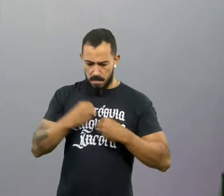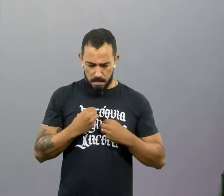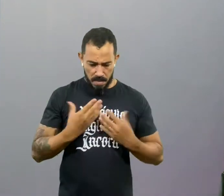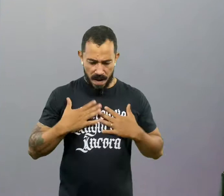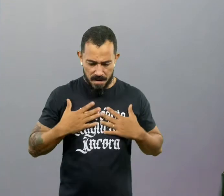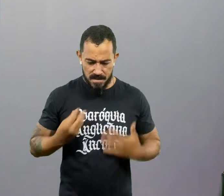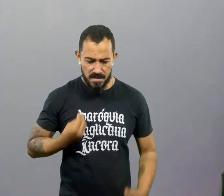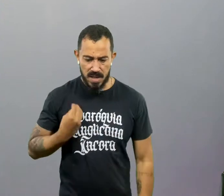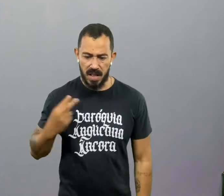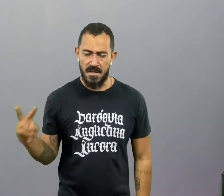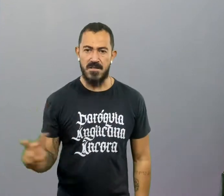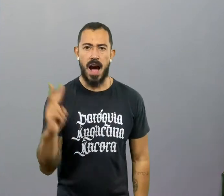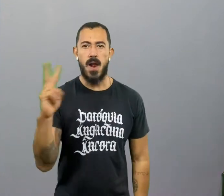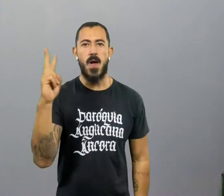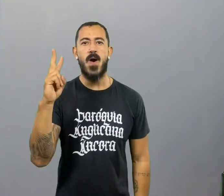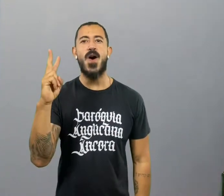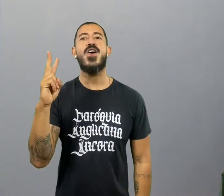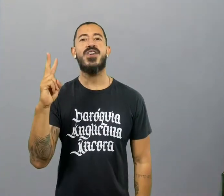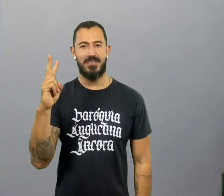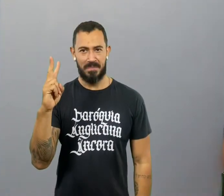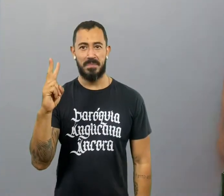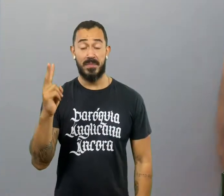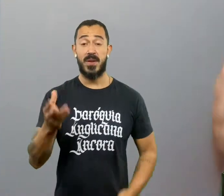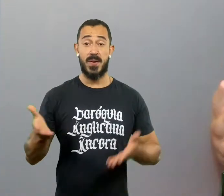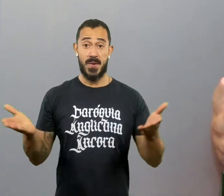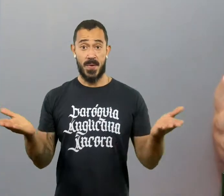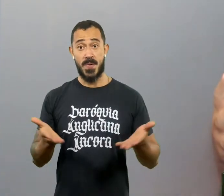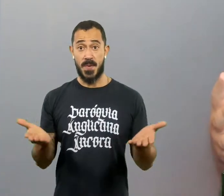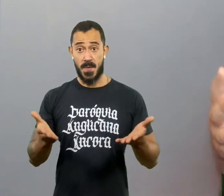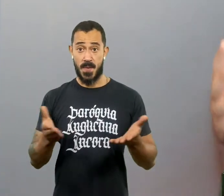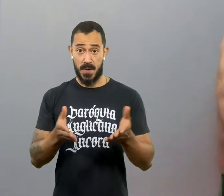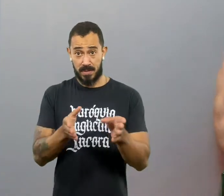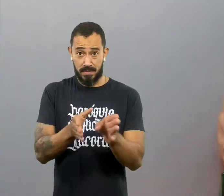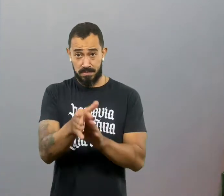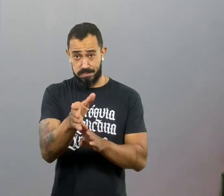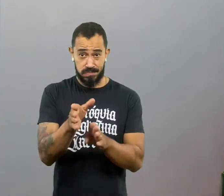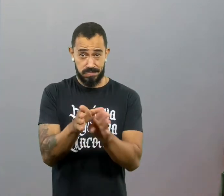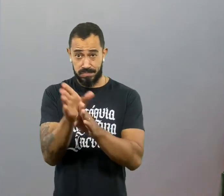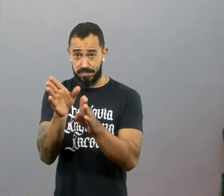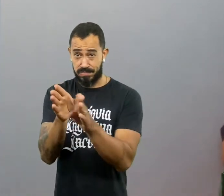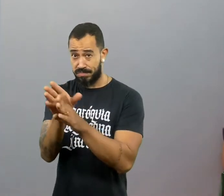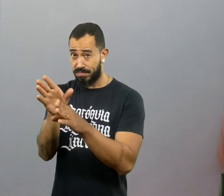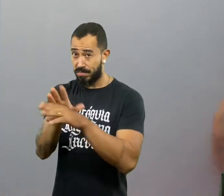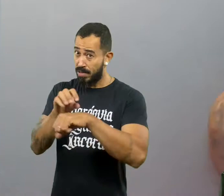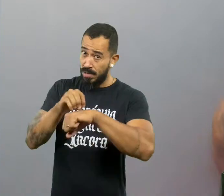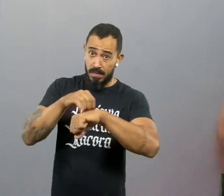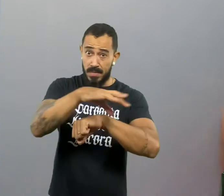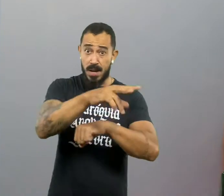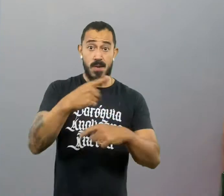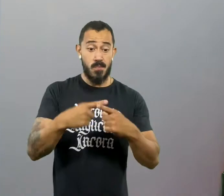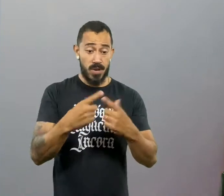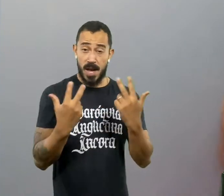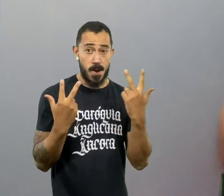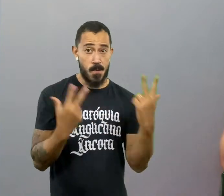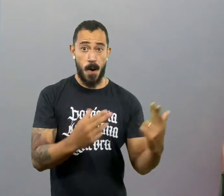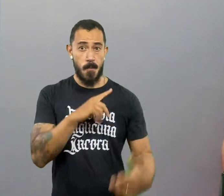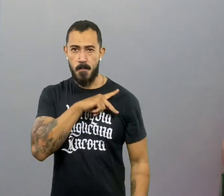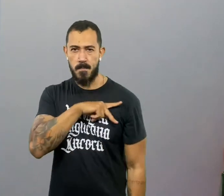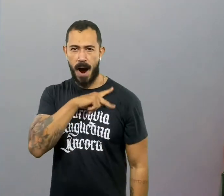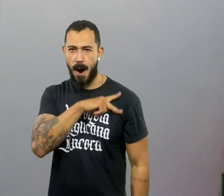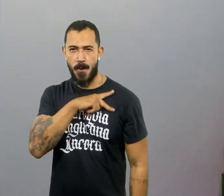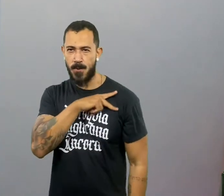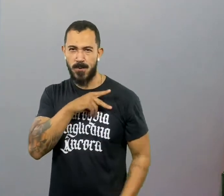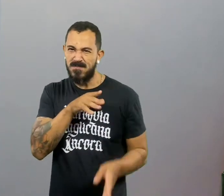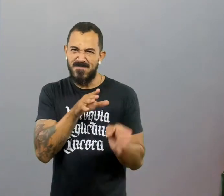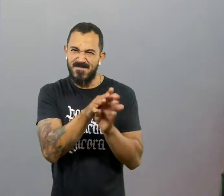É assim que você mete a prudência. Então, eu vou compartilhar com vocês aqui algumas dicas, reverberando as dicas de Paulo para a igreja,